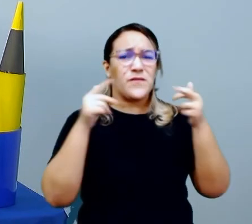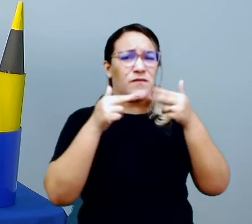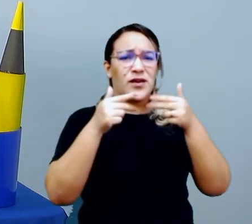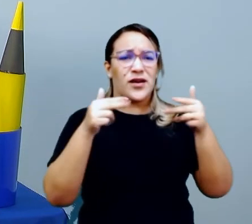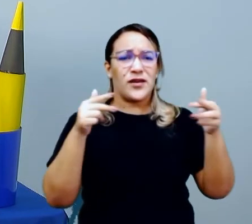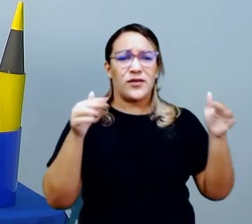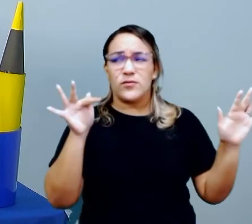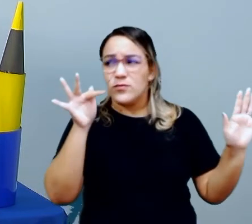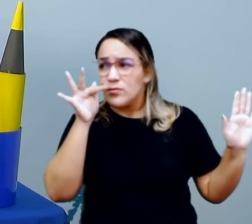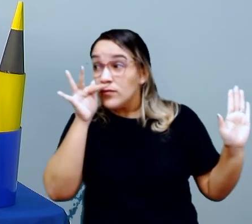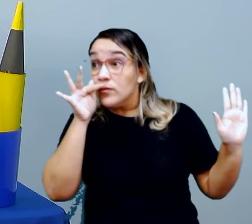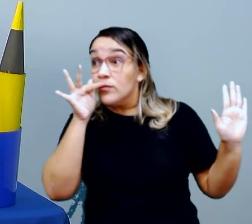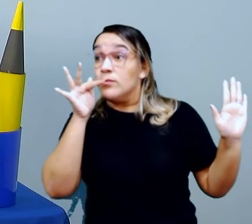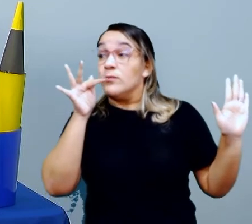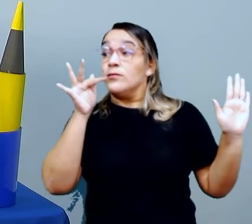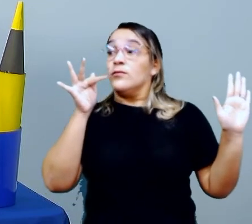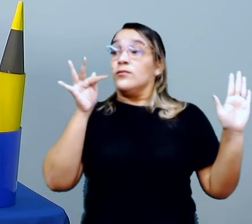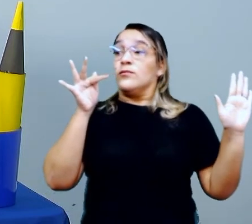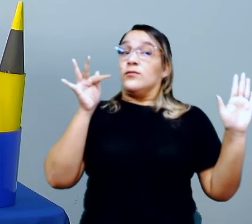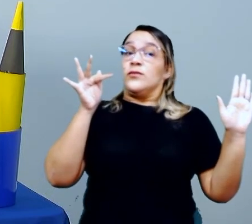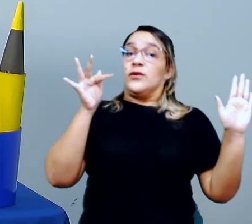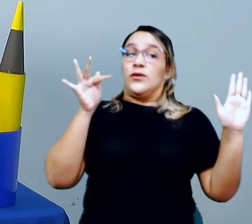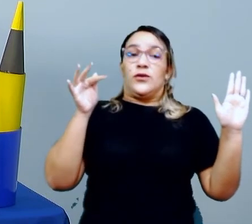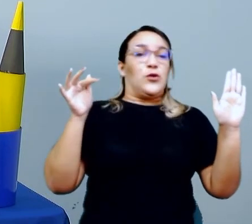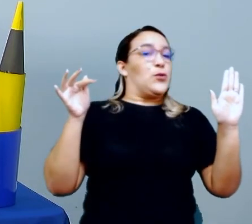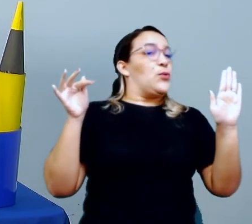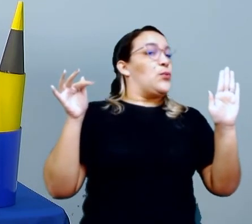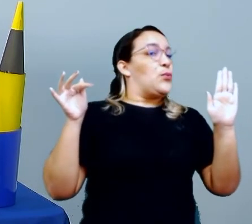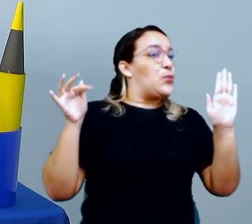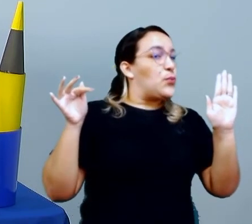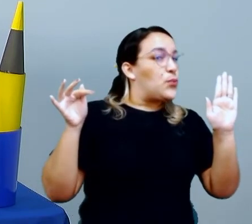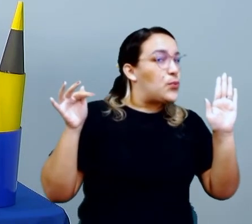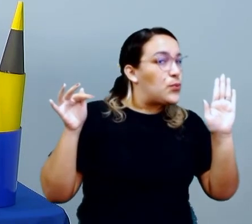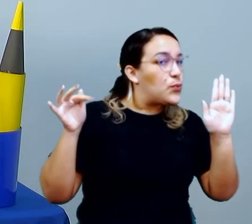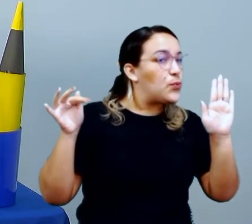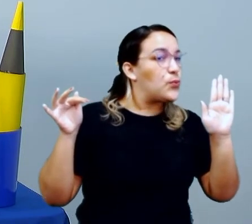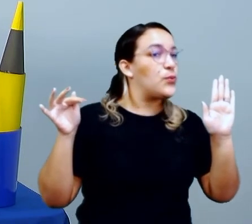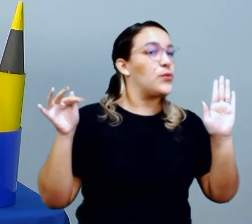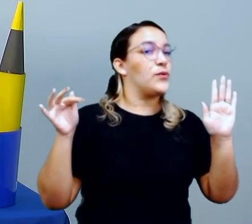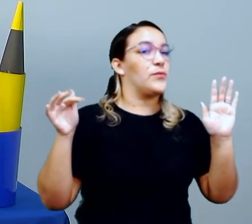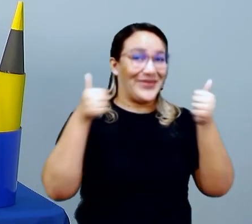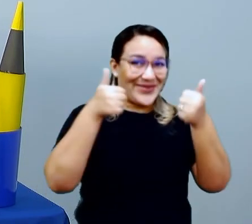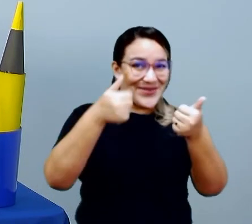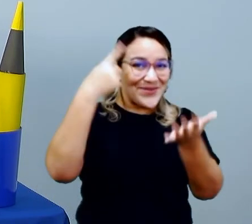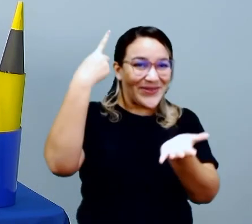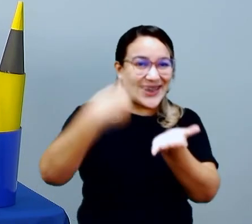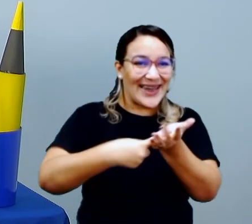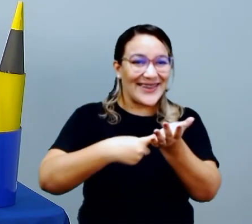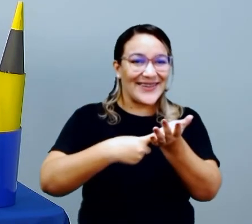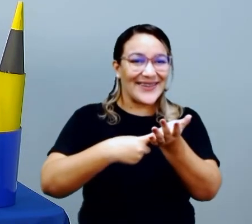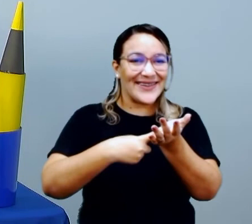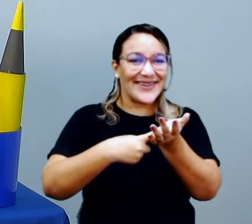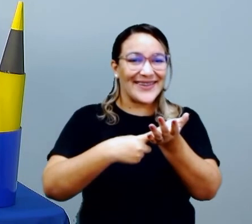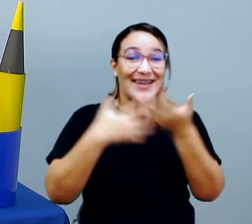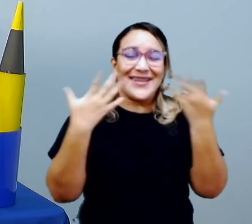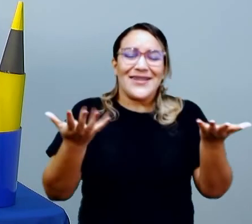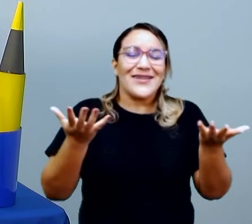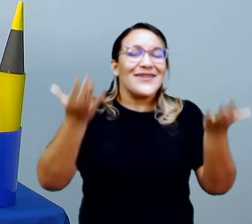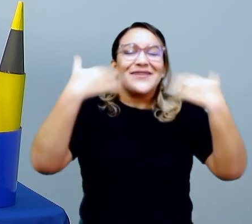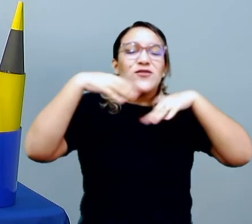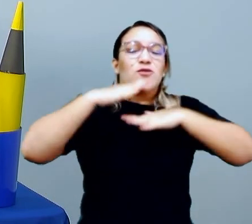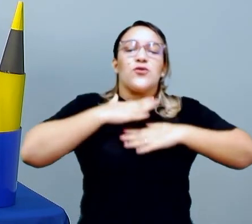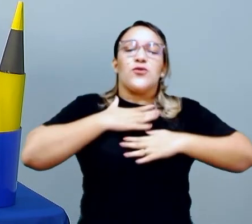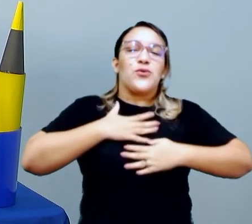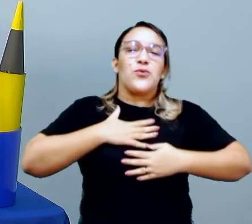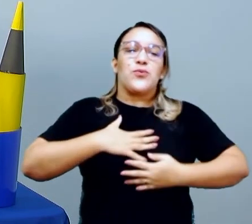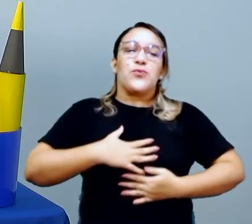vezes. Cheira a flor e apaga a vela. Combinado? E assim a gente vai